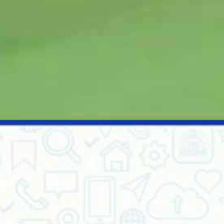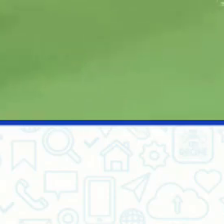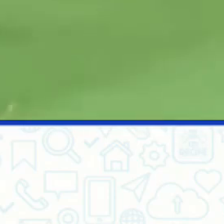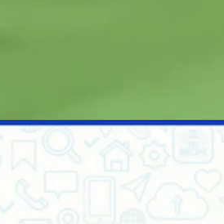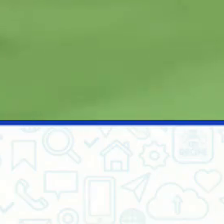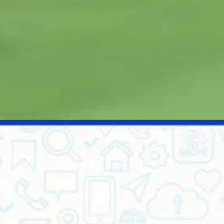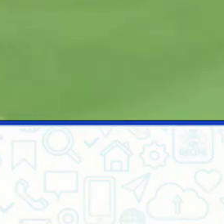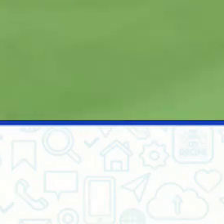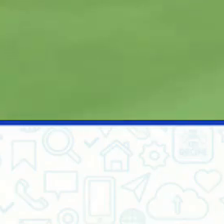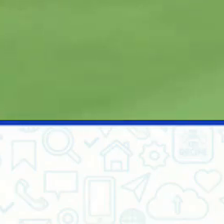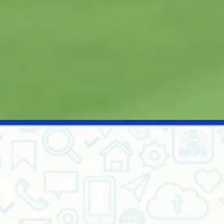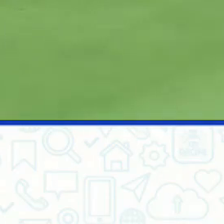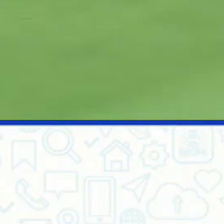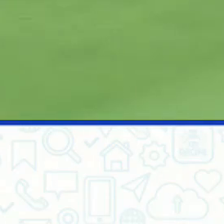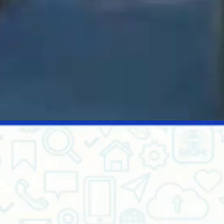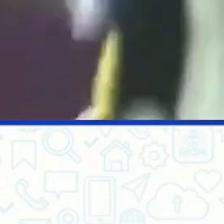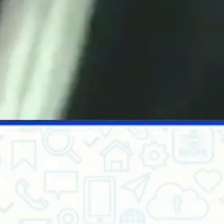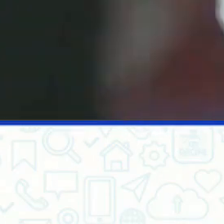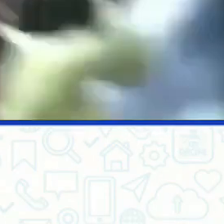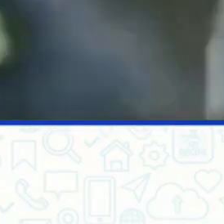vê que é Ronaldinho, bateu! Gol!